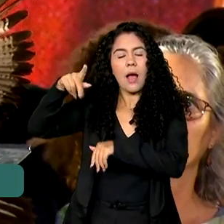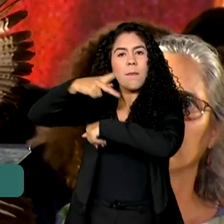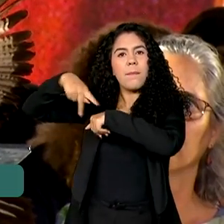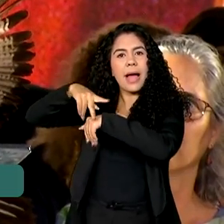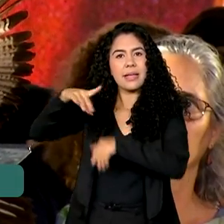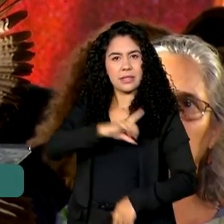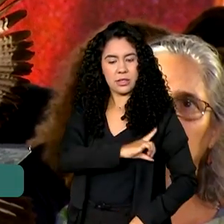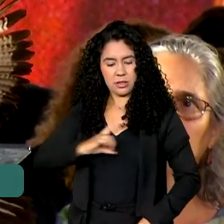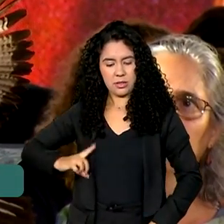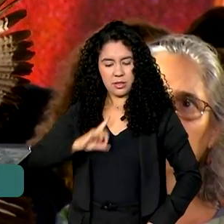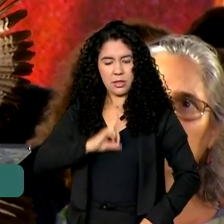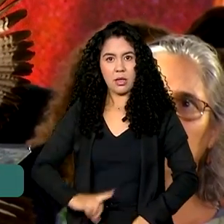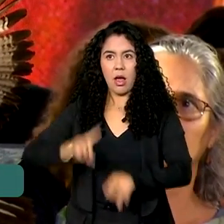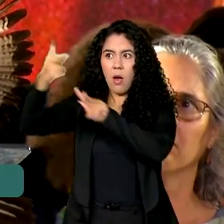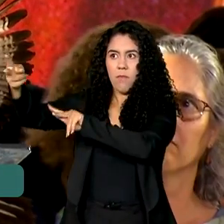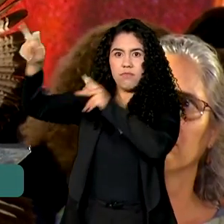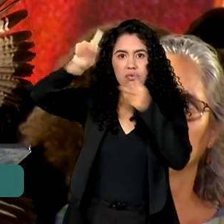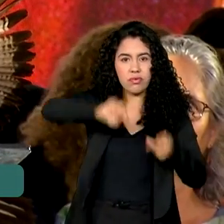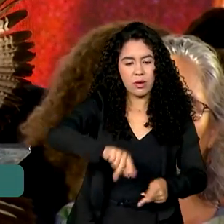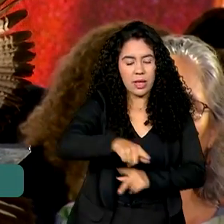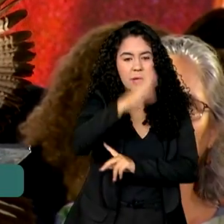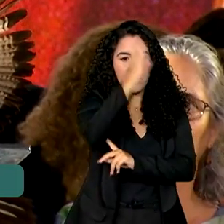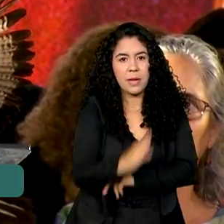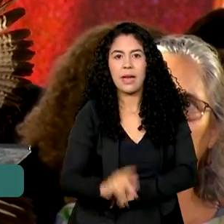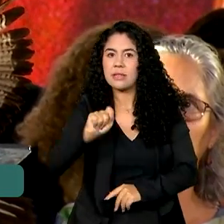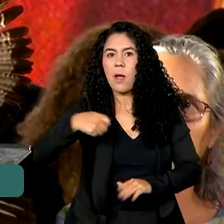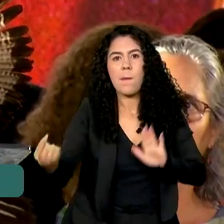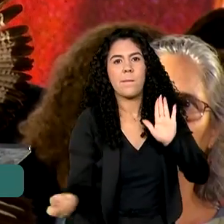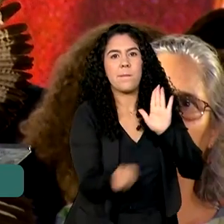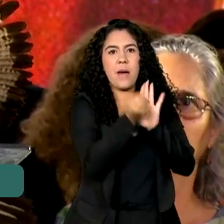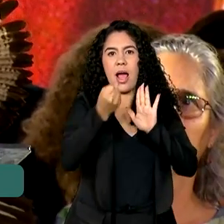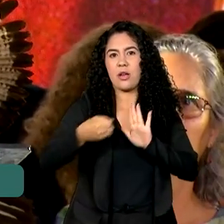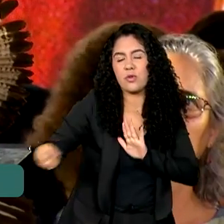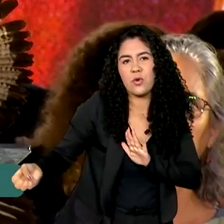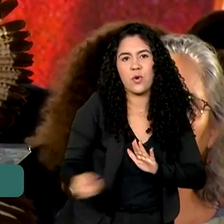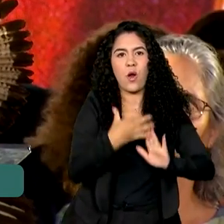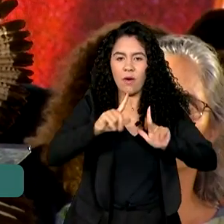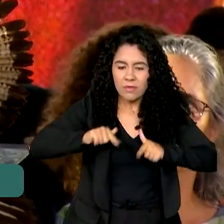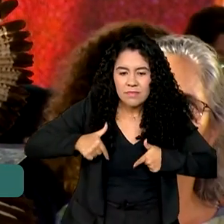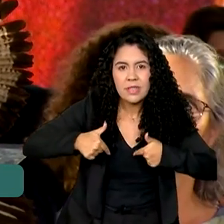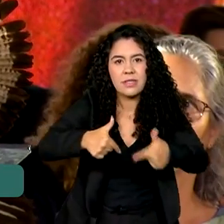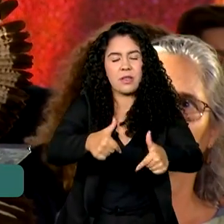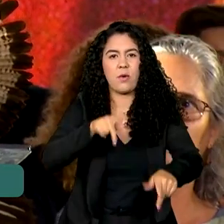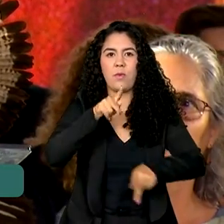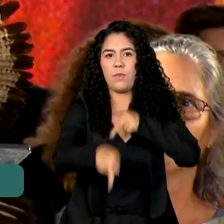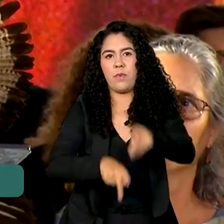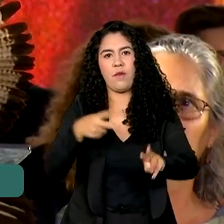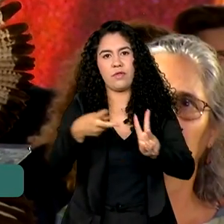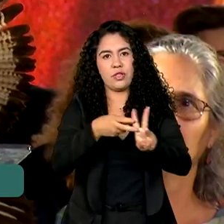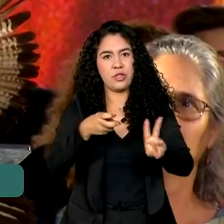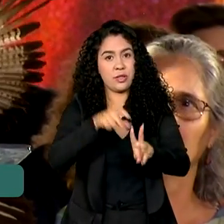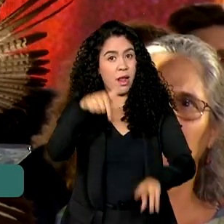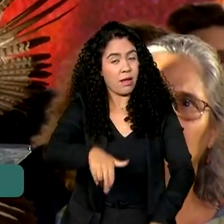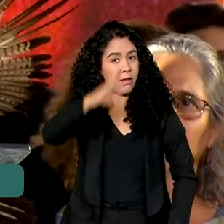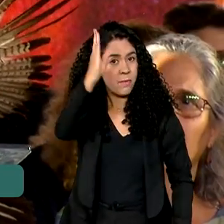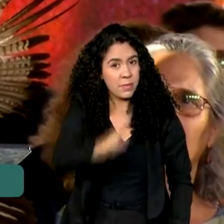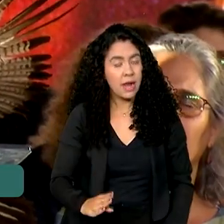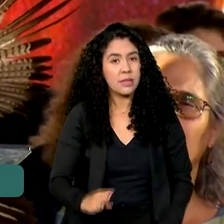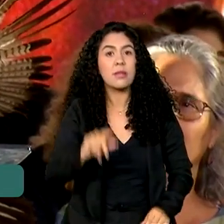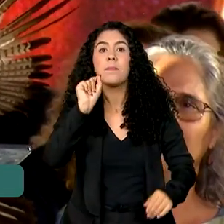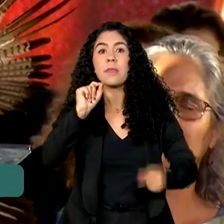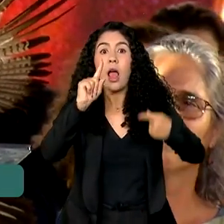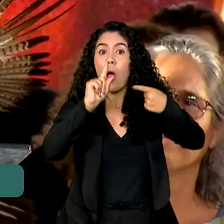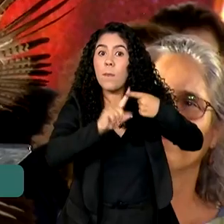marco e o começo de uma nova história de conquista dos povos indígenas. Trata-se do primeiro item